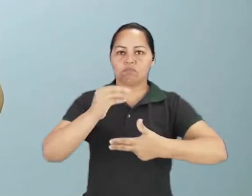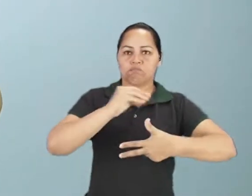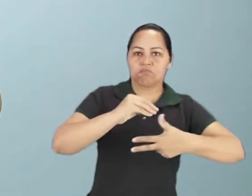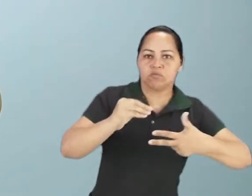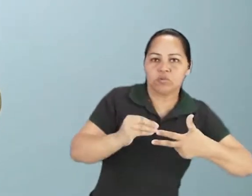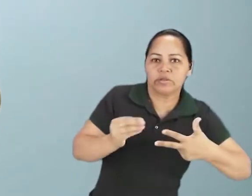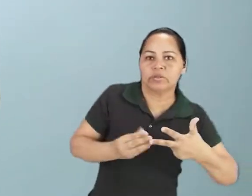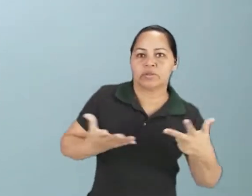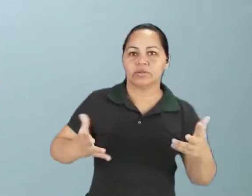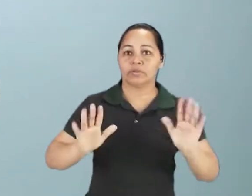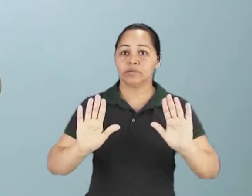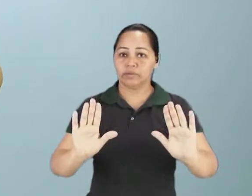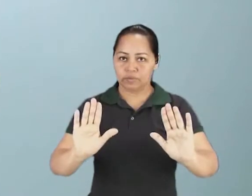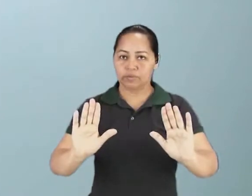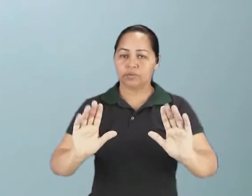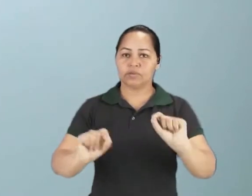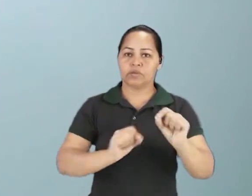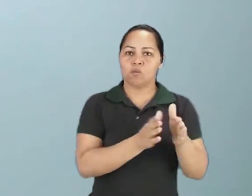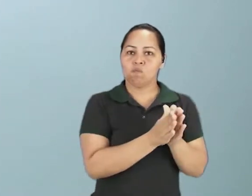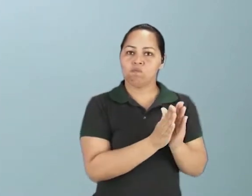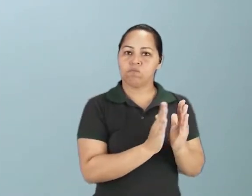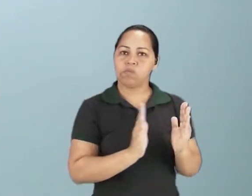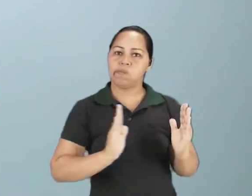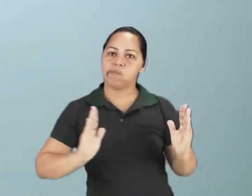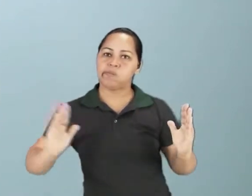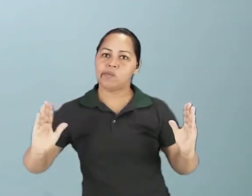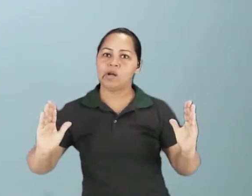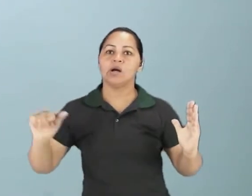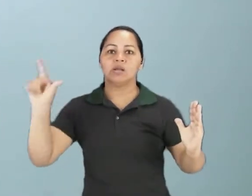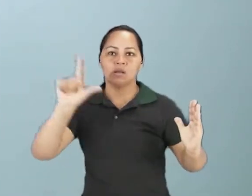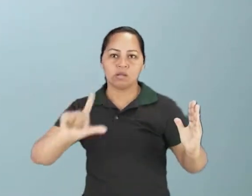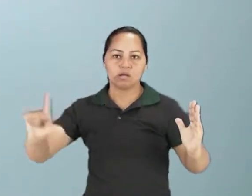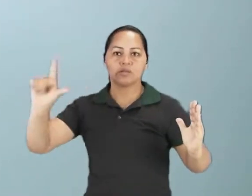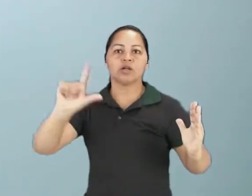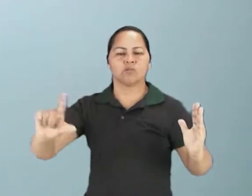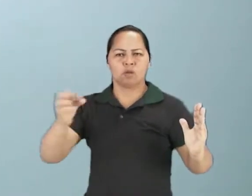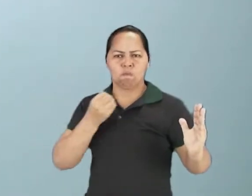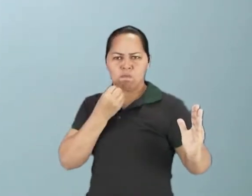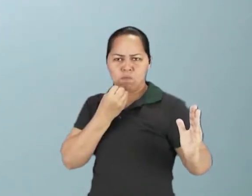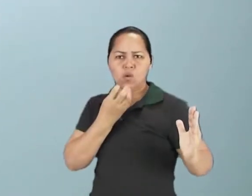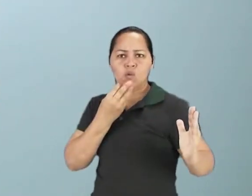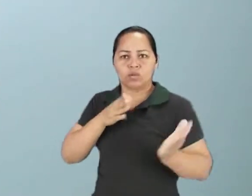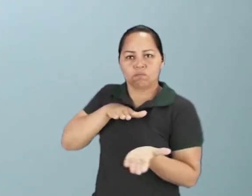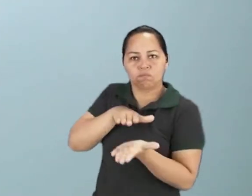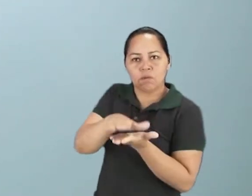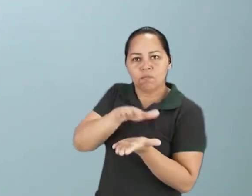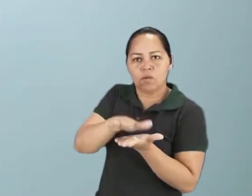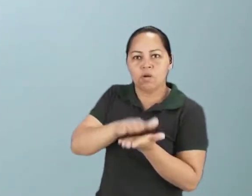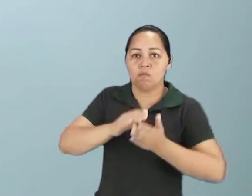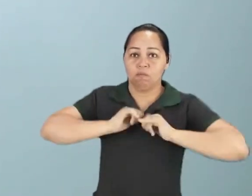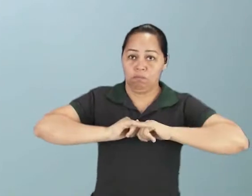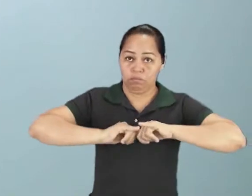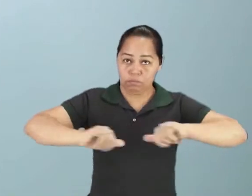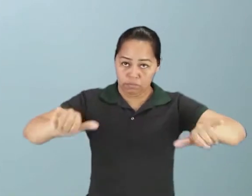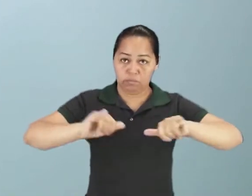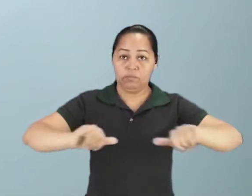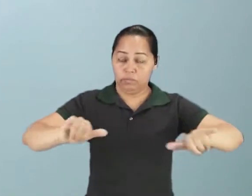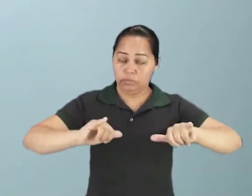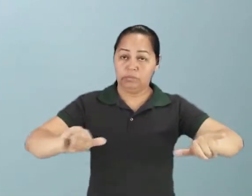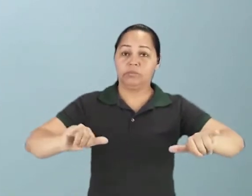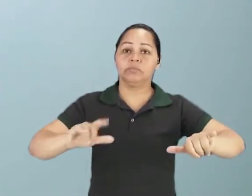Nos clássicos literários, principalmente, em boas publicações, em bons